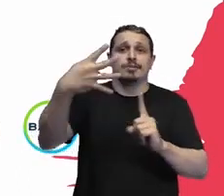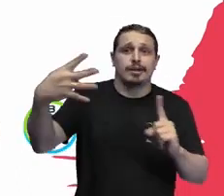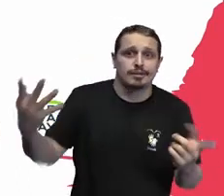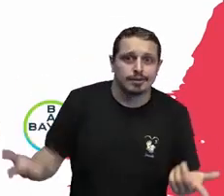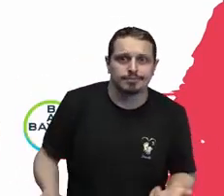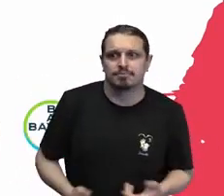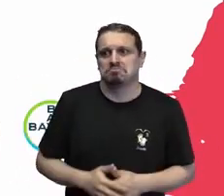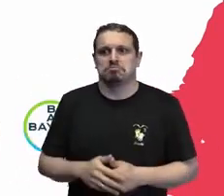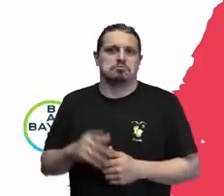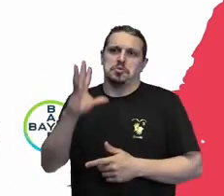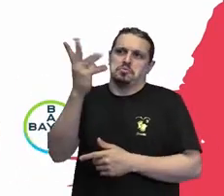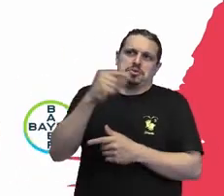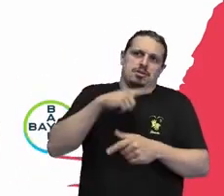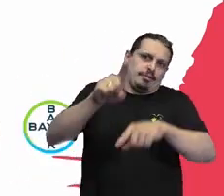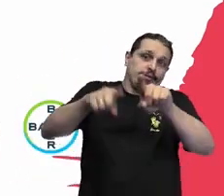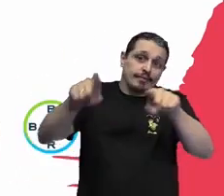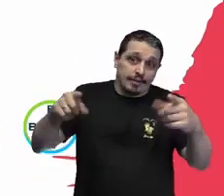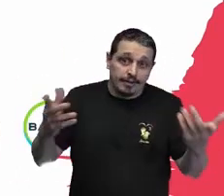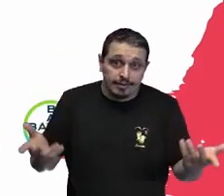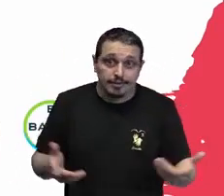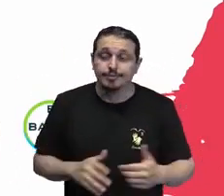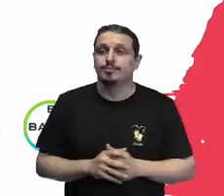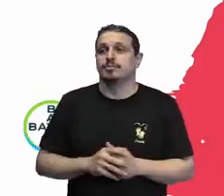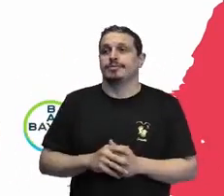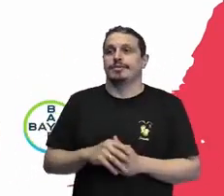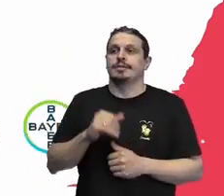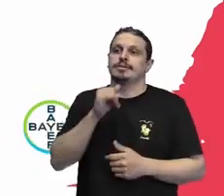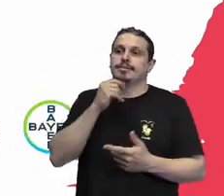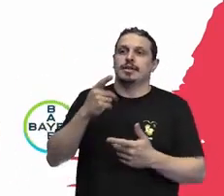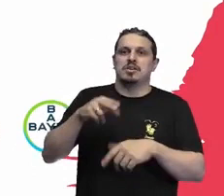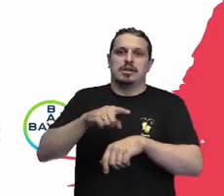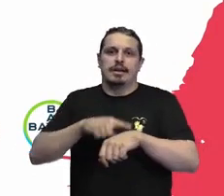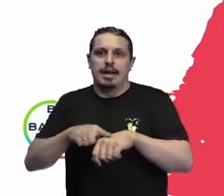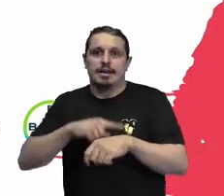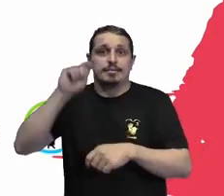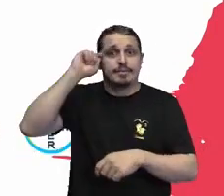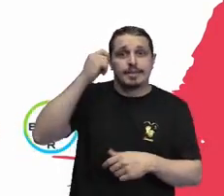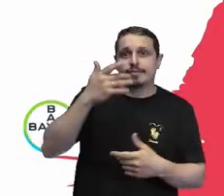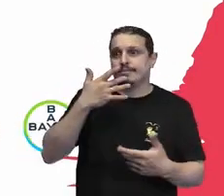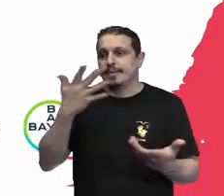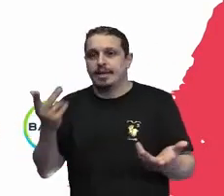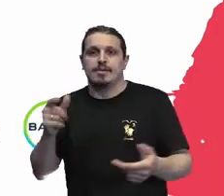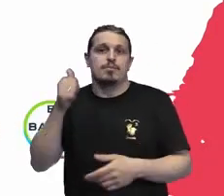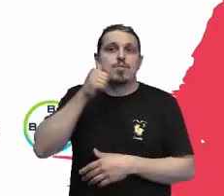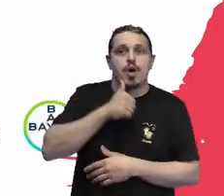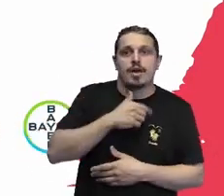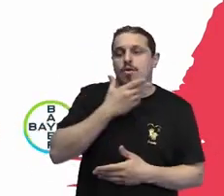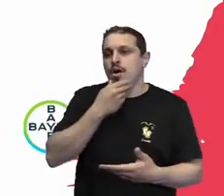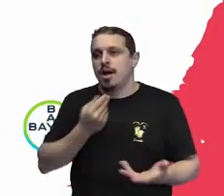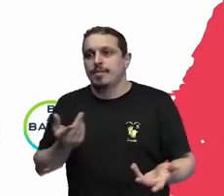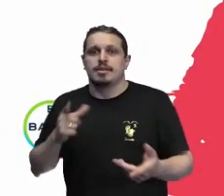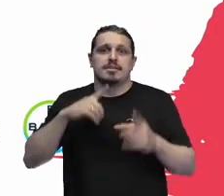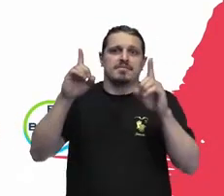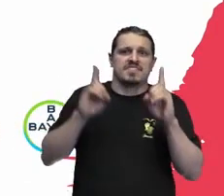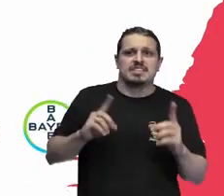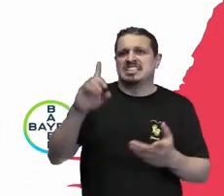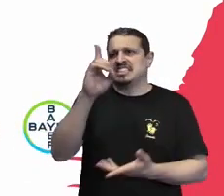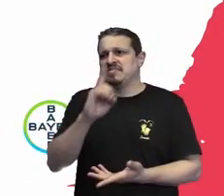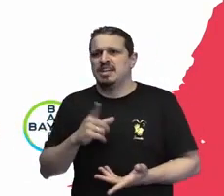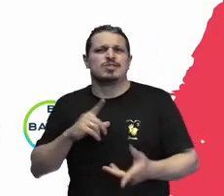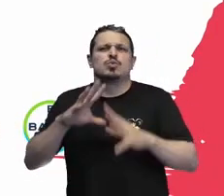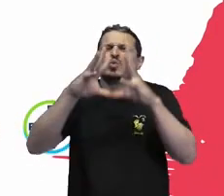os grupos sociais, né? E dos marcadores sociais das diferenças, eles são consumidores também, né? Então, quanto